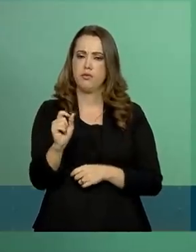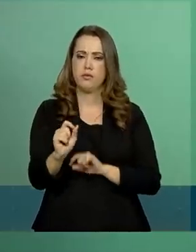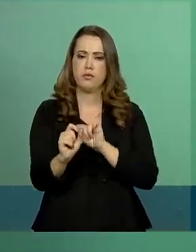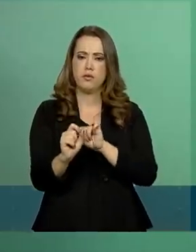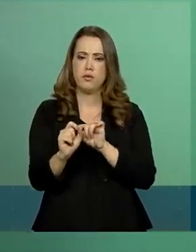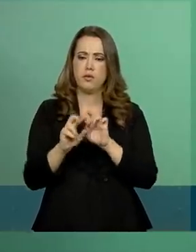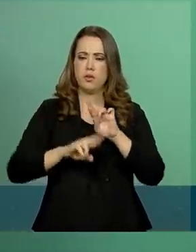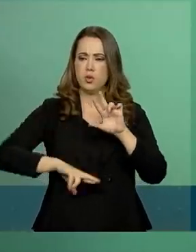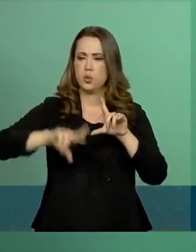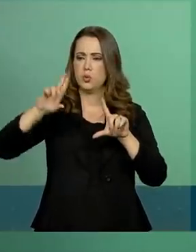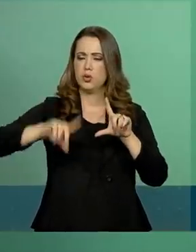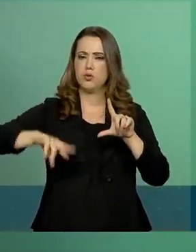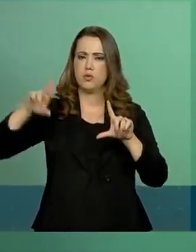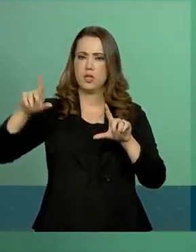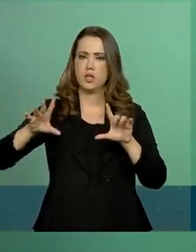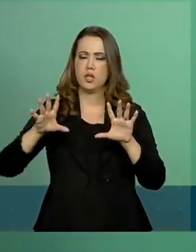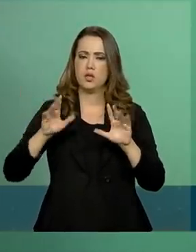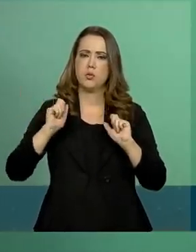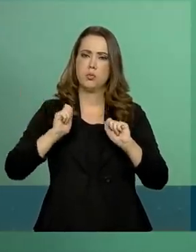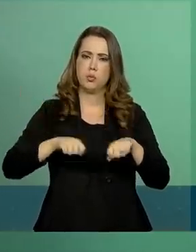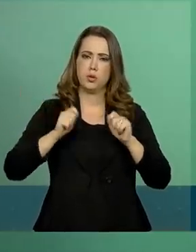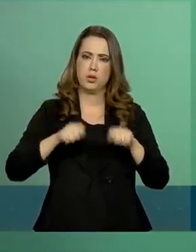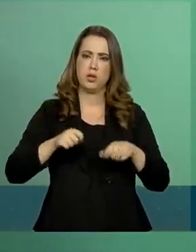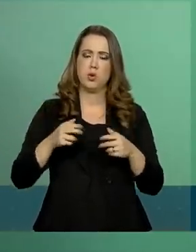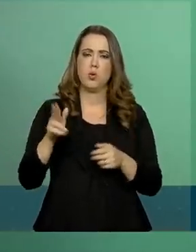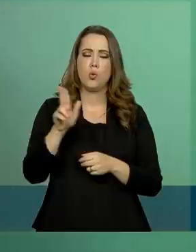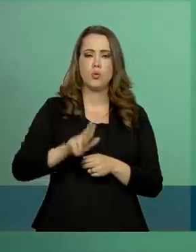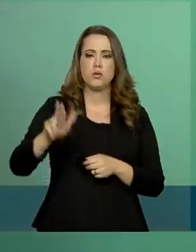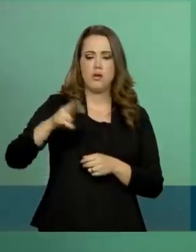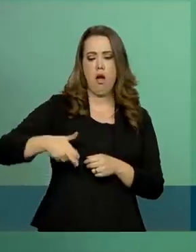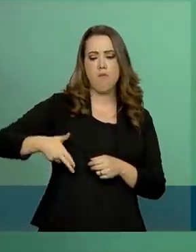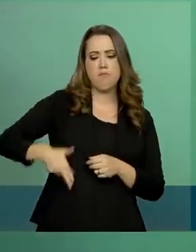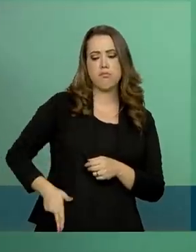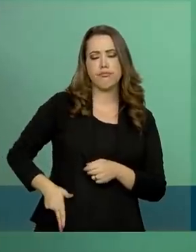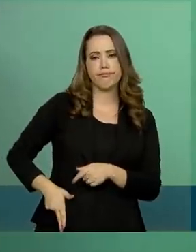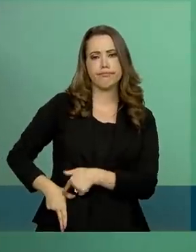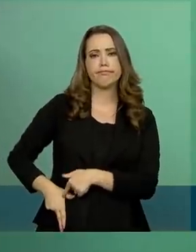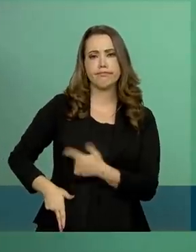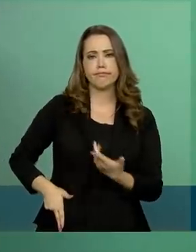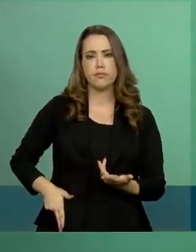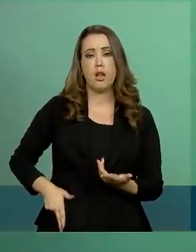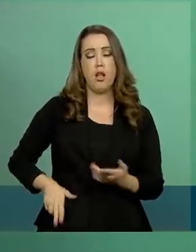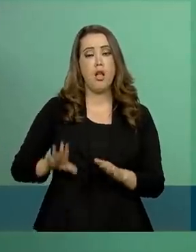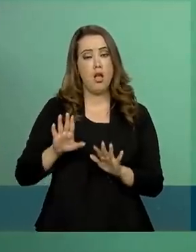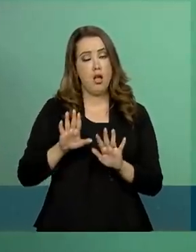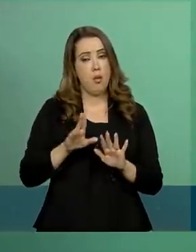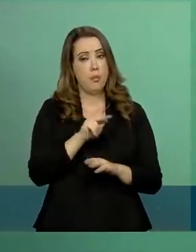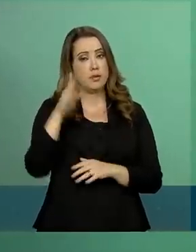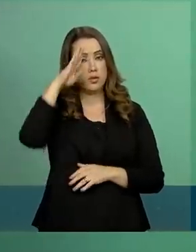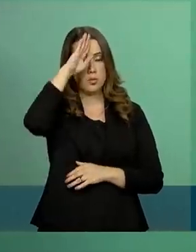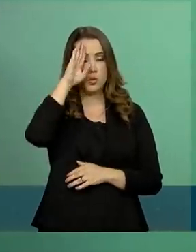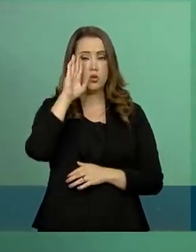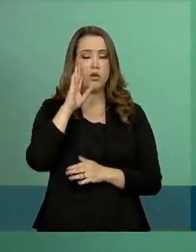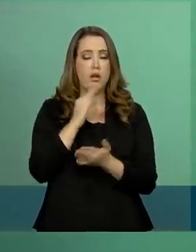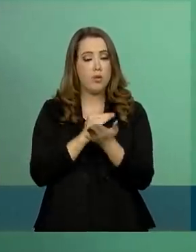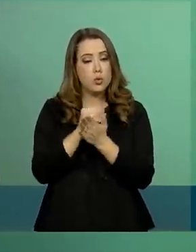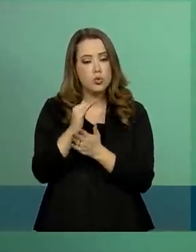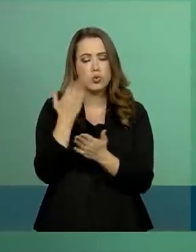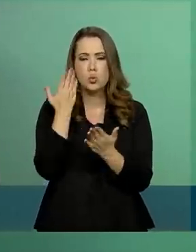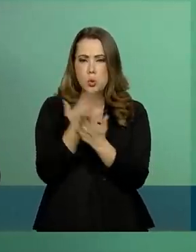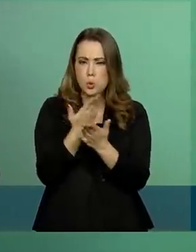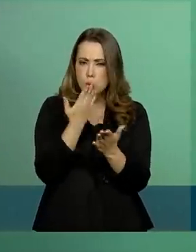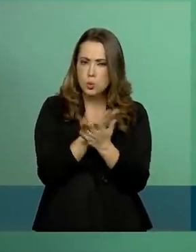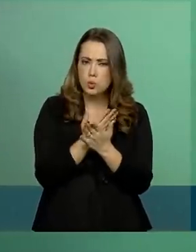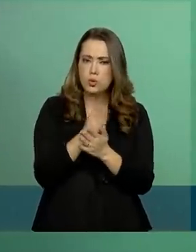flexibilizar a posse de arma no perímetro e tal. O presidente continua em estudo, como eu disse já inicialmente, respondendo a uma das